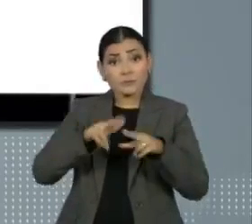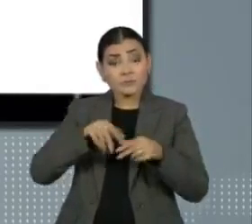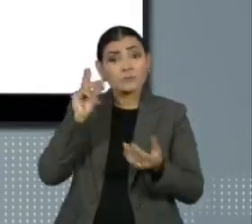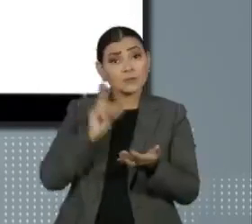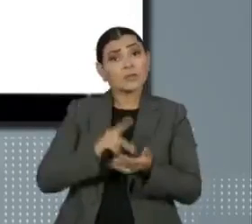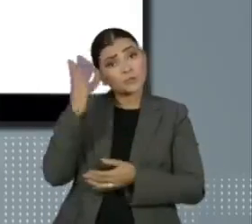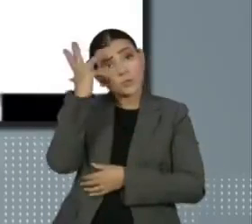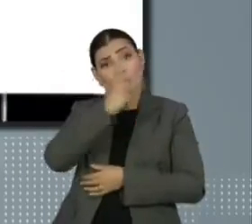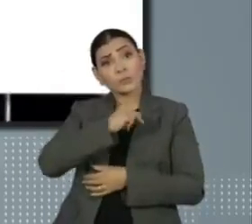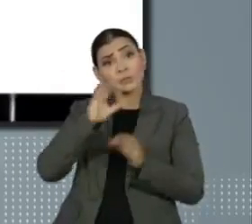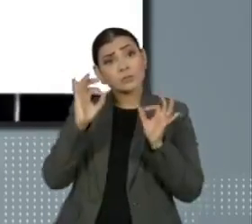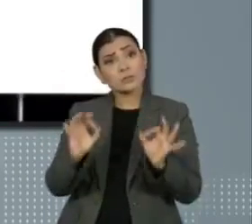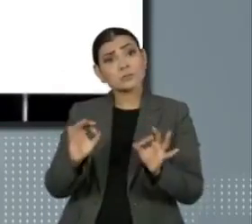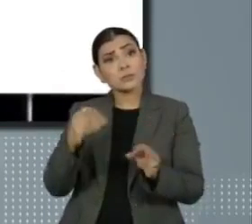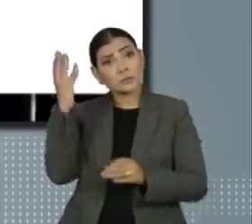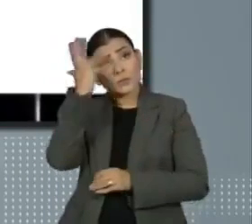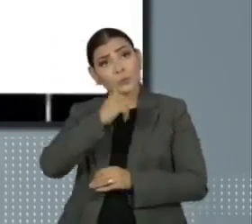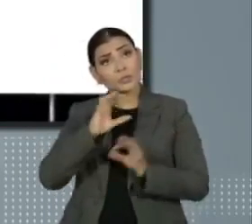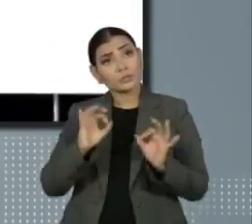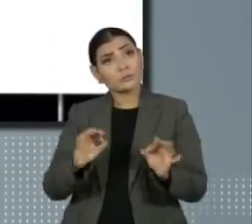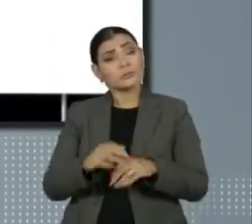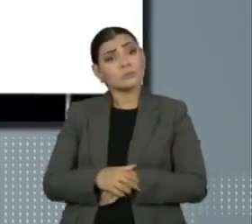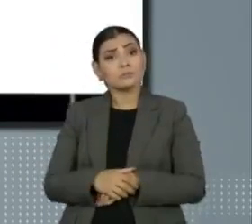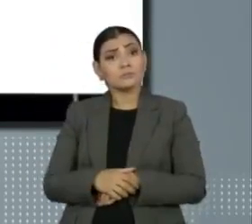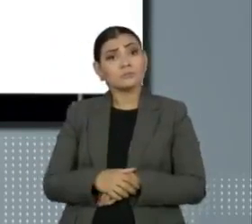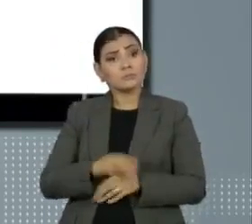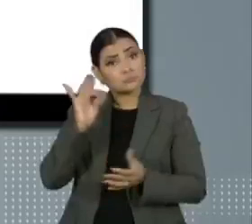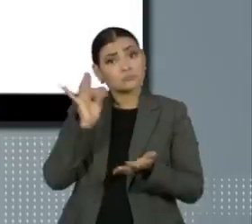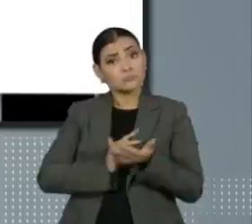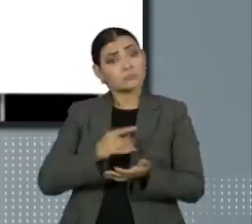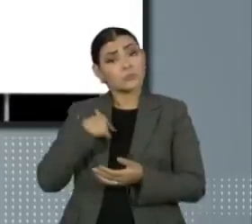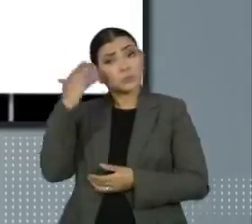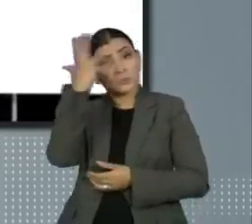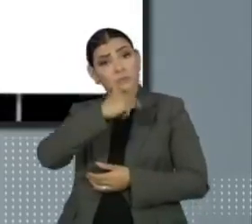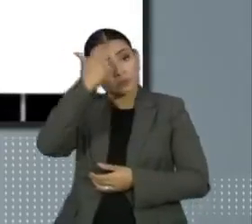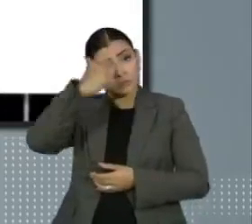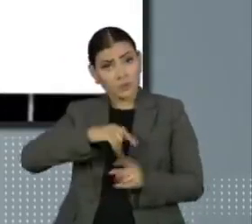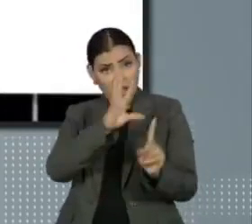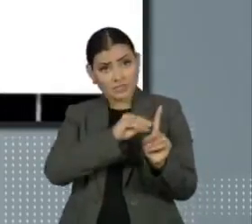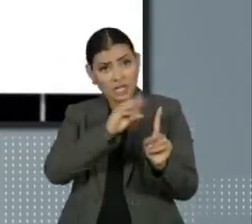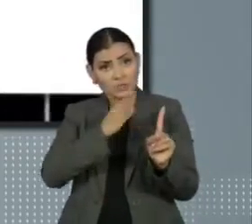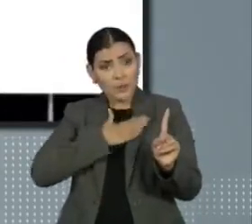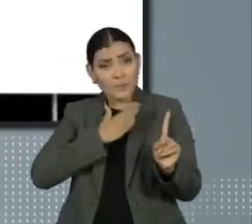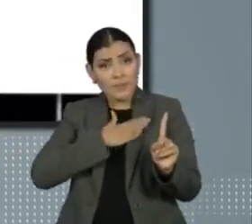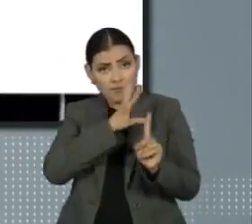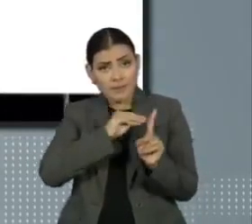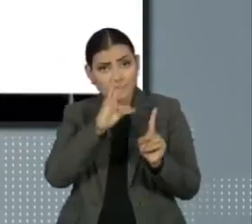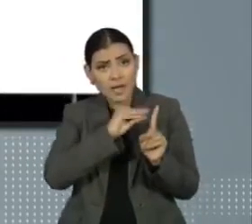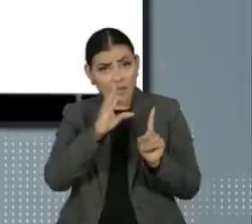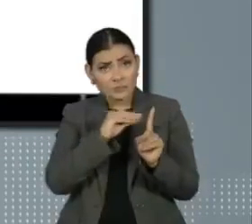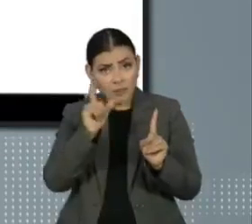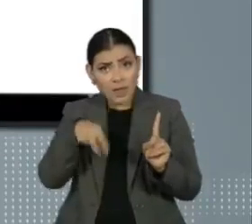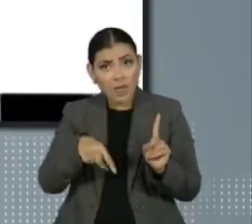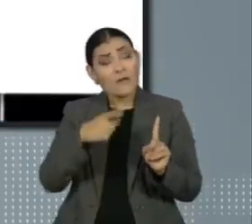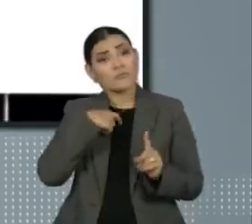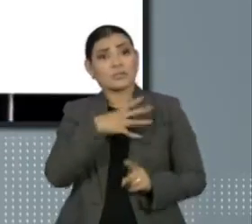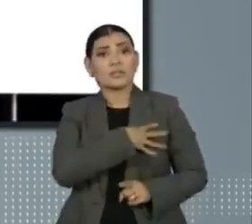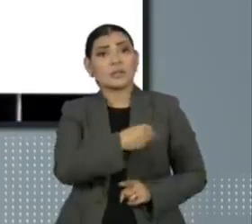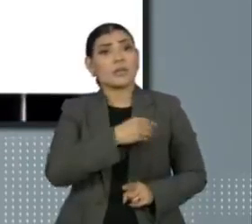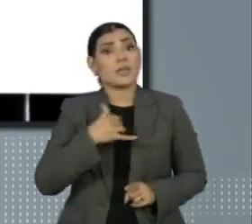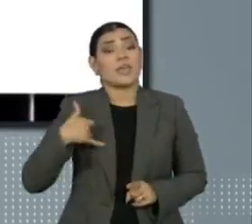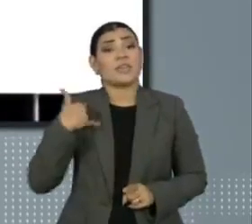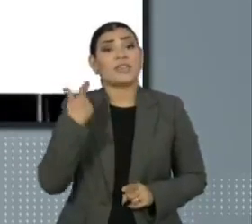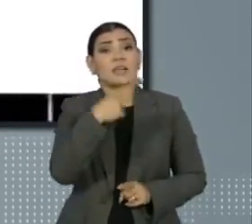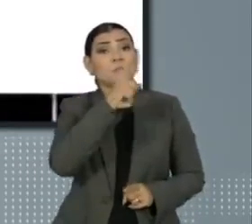Muito bonita, sinal, o senhor disse, né? Cometendo assédio moral contra mim. O senhor tem idade para ser meu pai, até